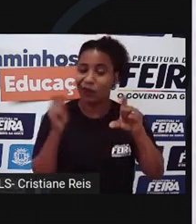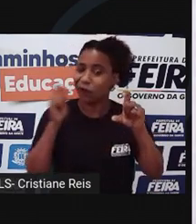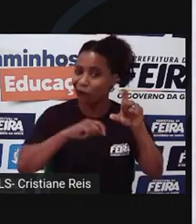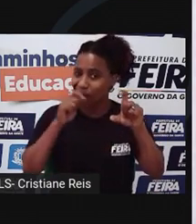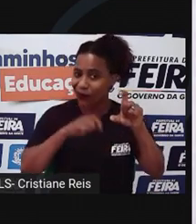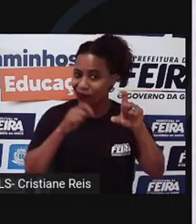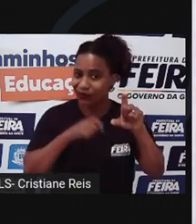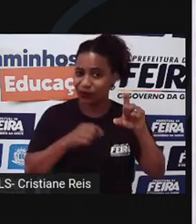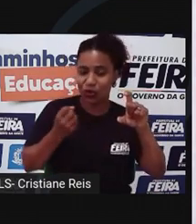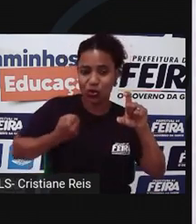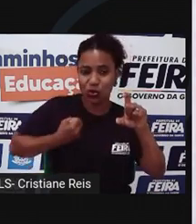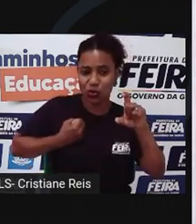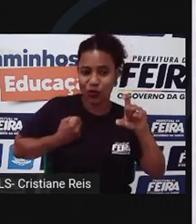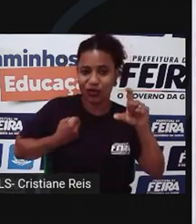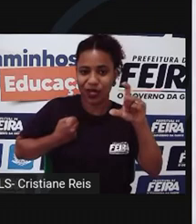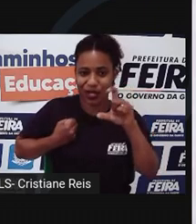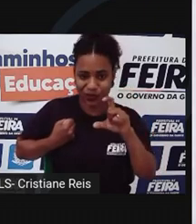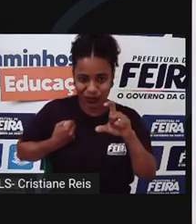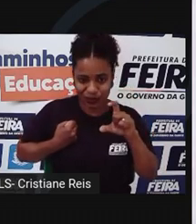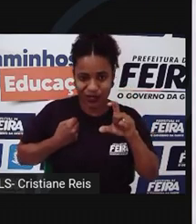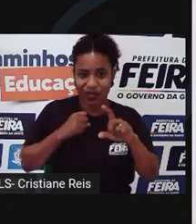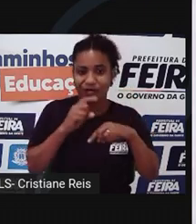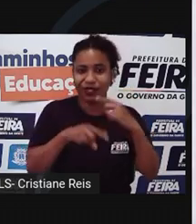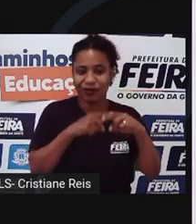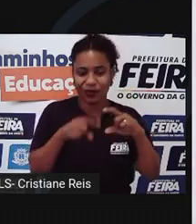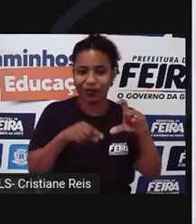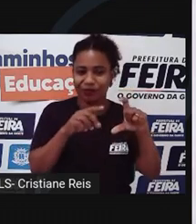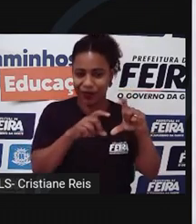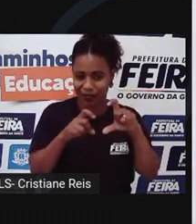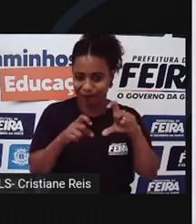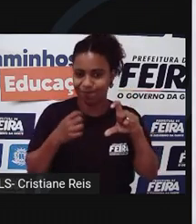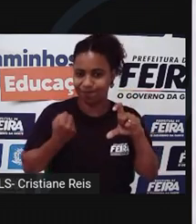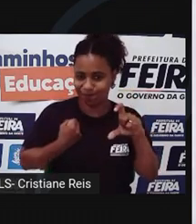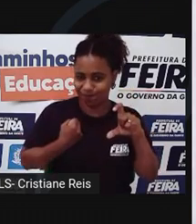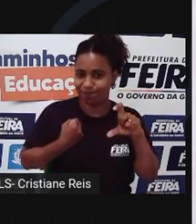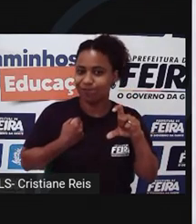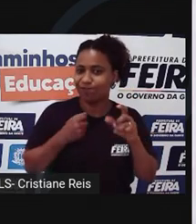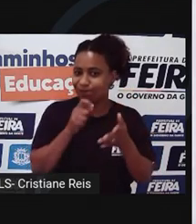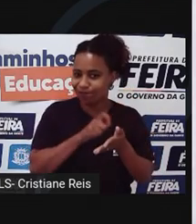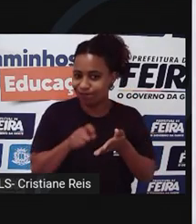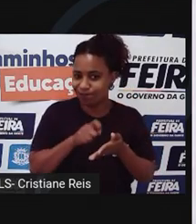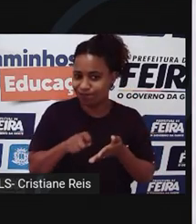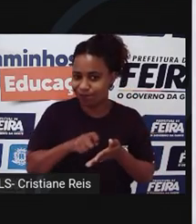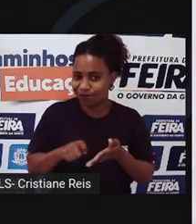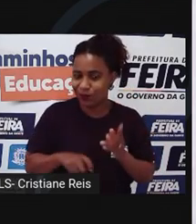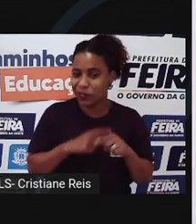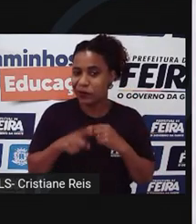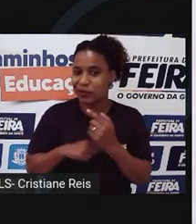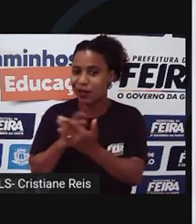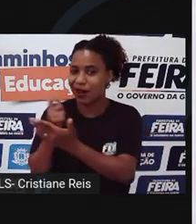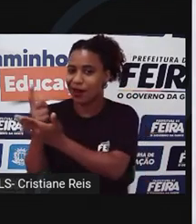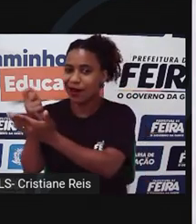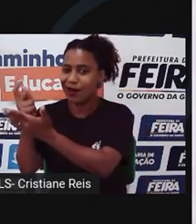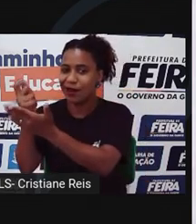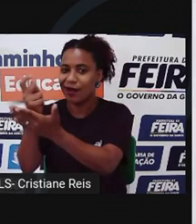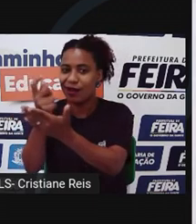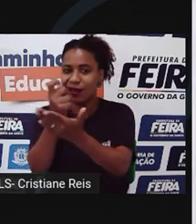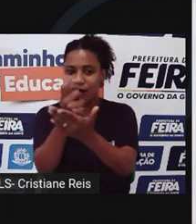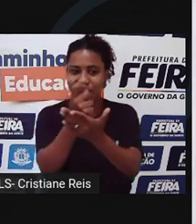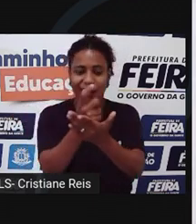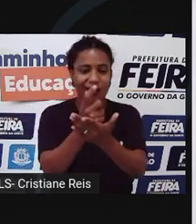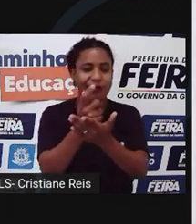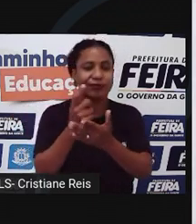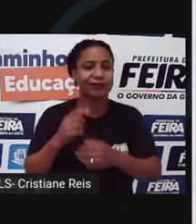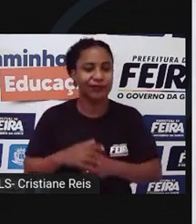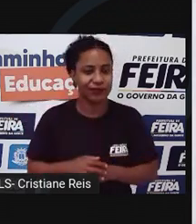posteriormente, fazer compras pela internet. A Lei 12.737 de 2012, conhecida